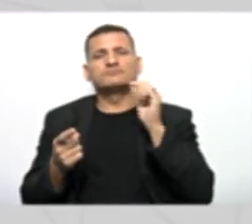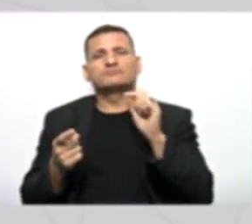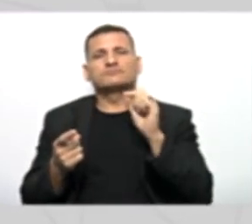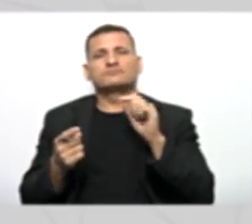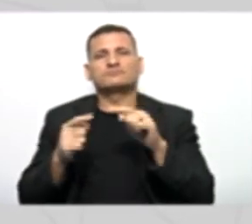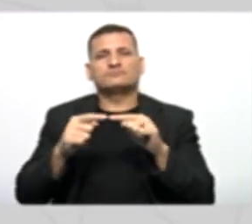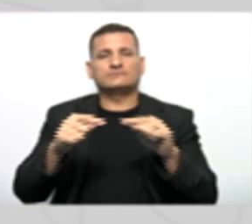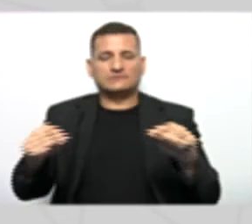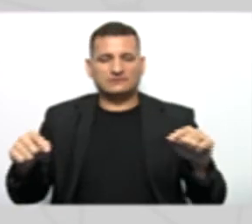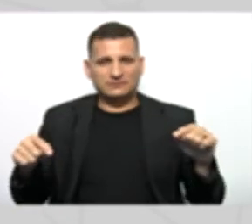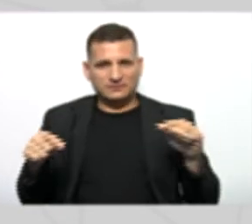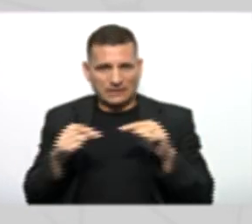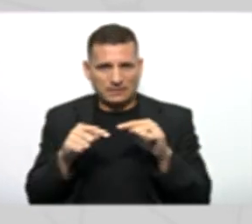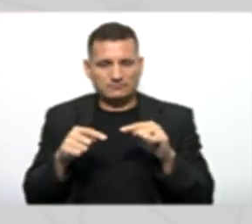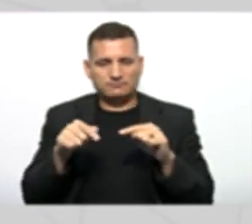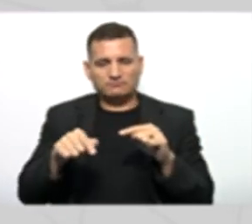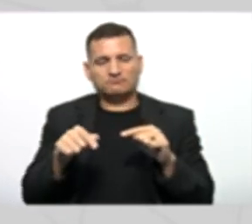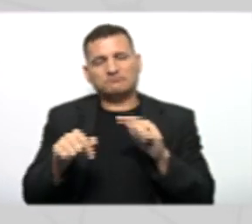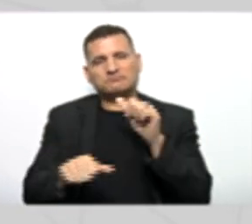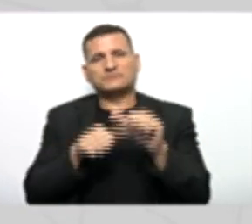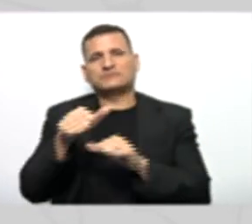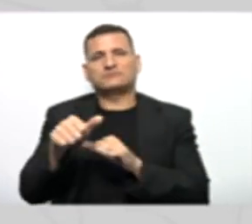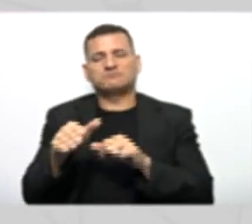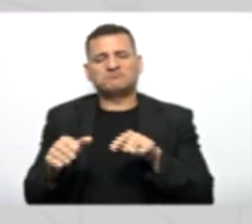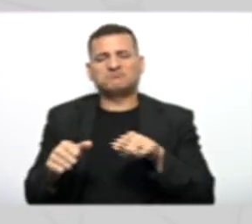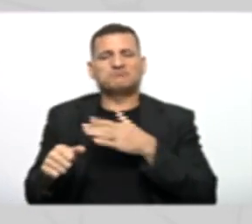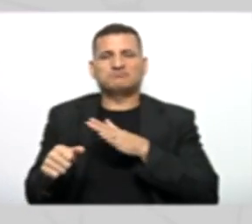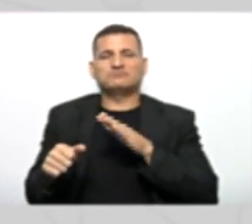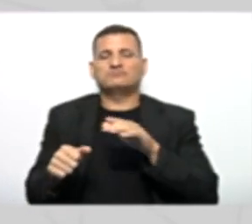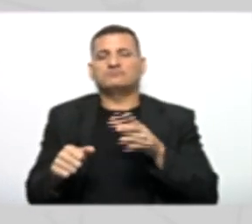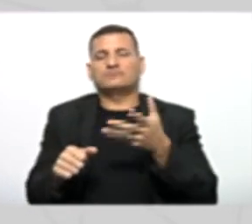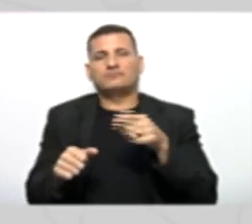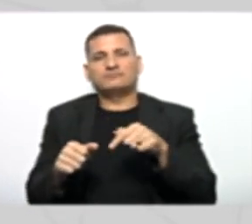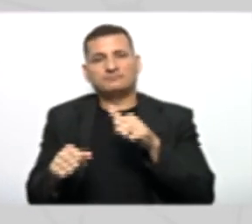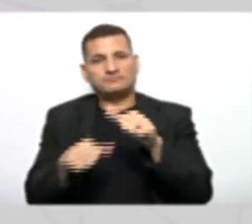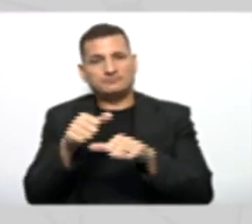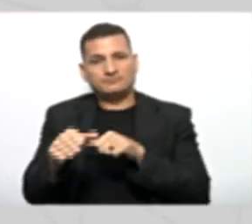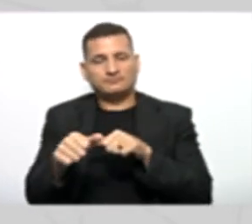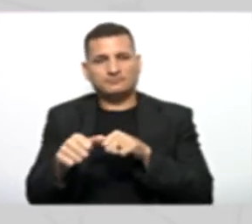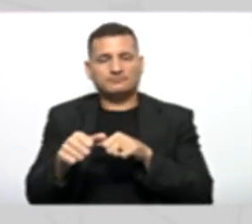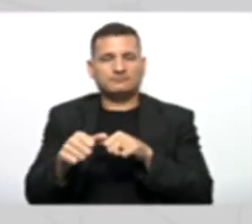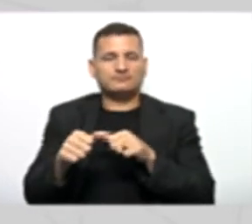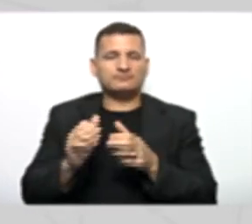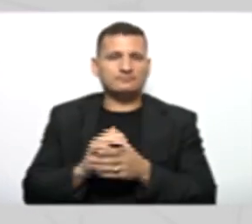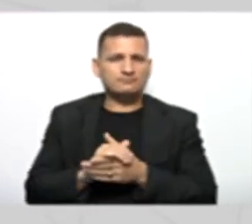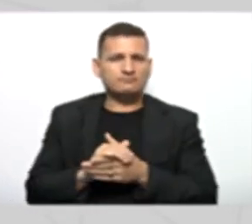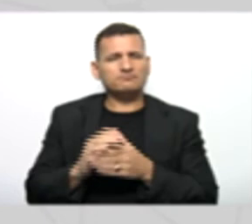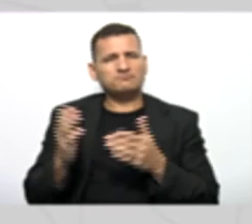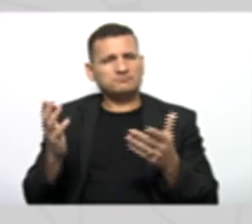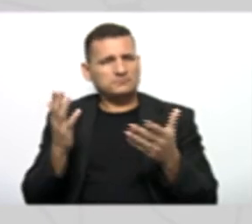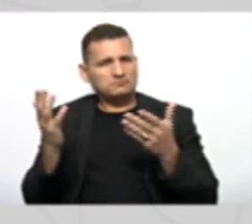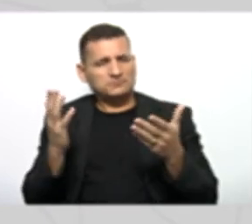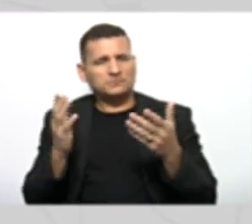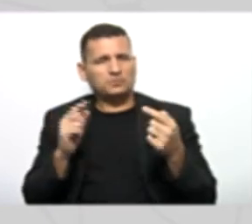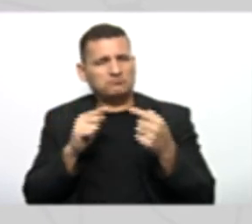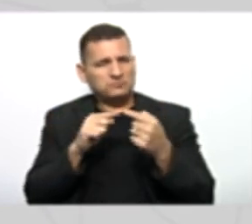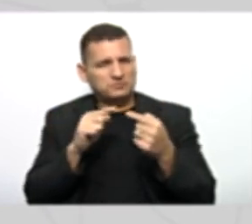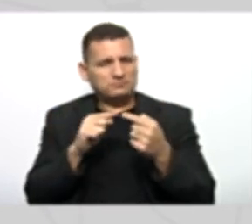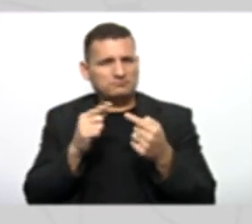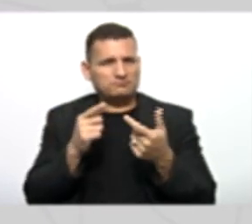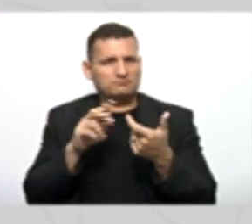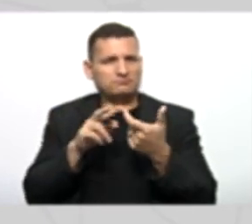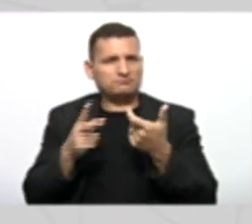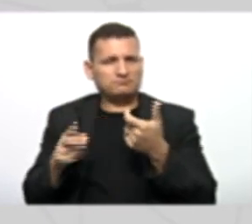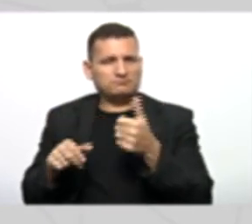sei A sala Gostaria de mudar Não gostava dela E preferia alterar Então nesse sentido Eu acho que seria Mais ou menos isso Eu recebo a